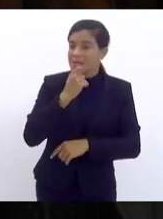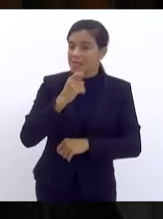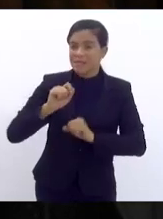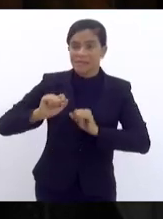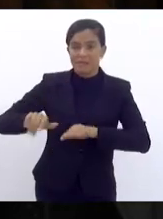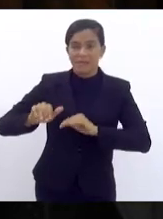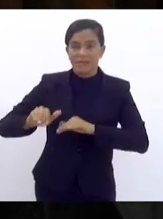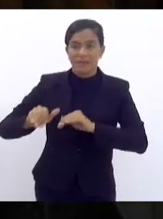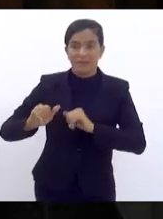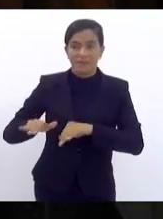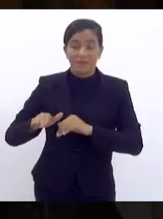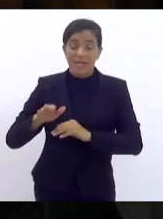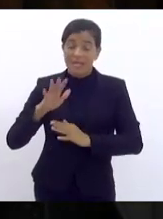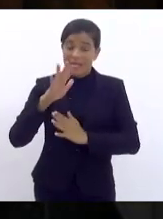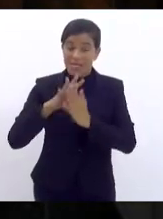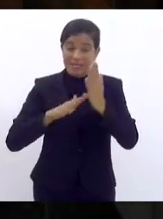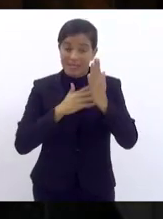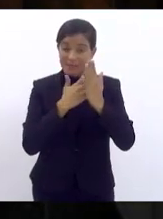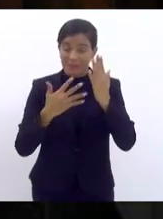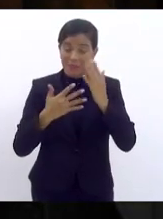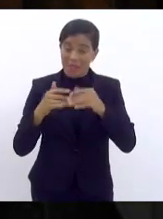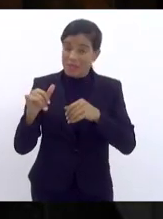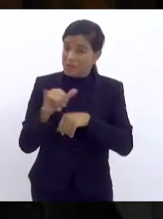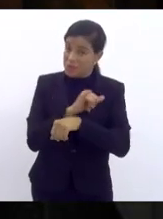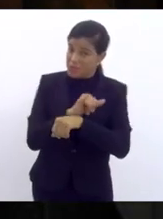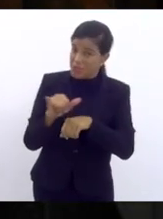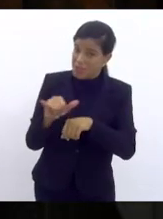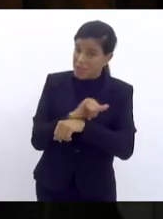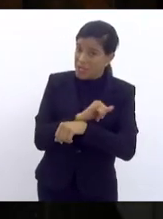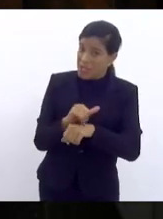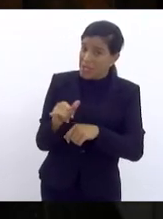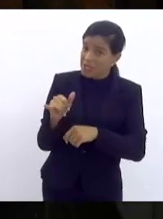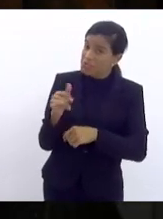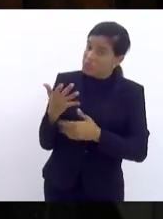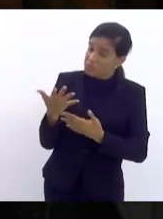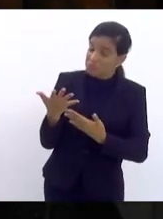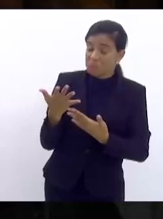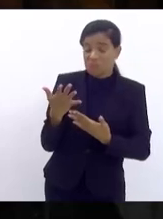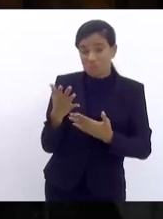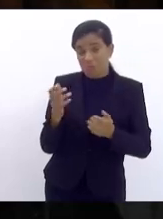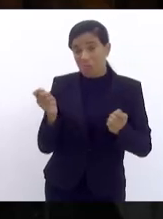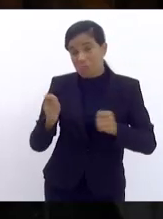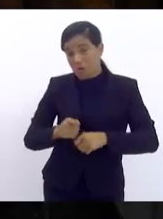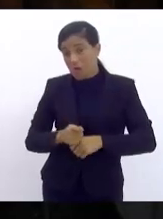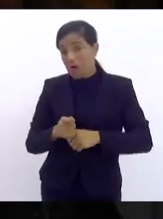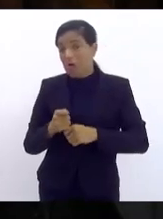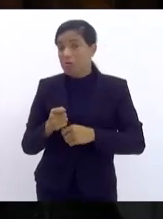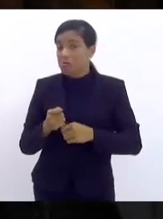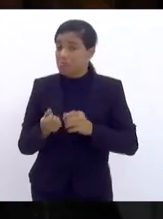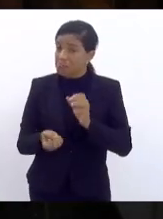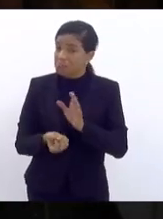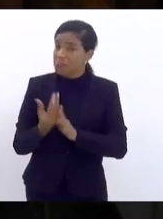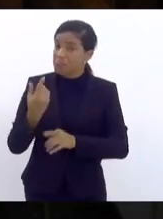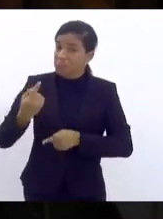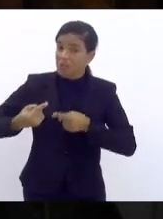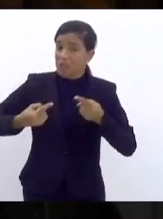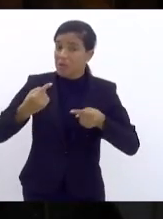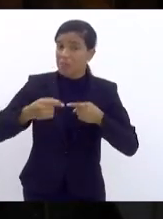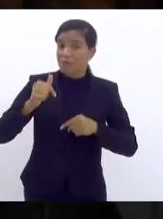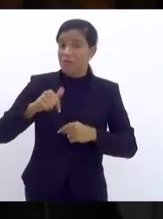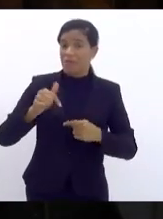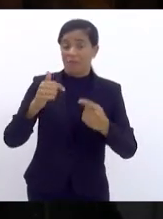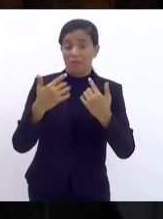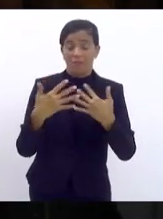esse plano estratégico poderá ter sido construído para debate aqui nessa